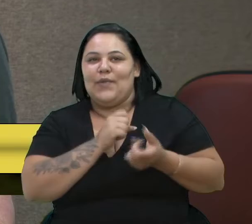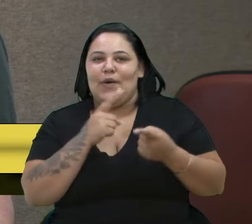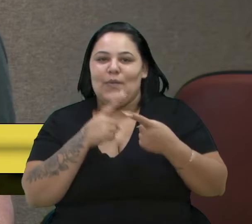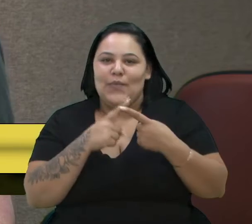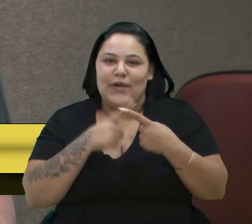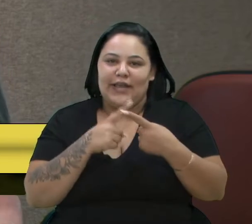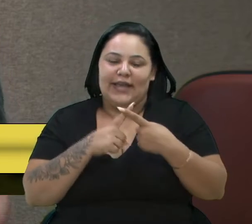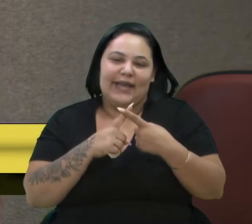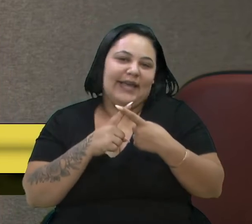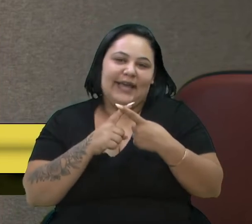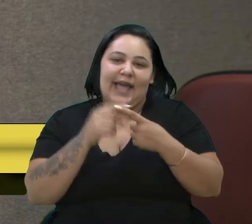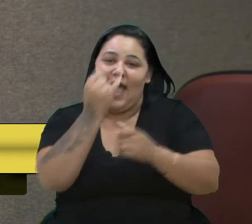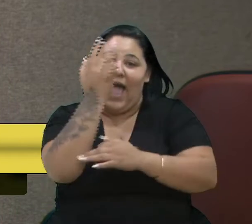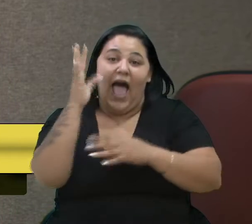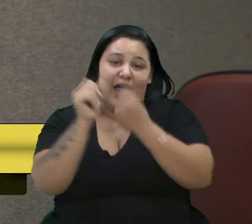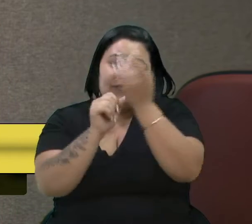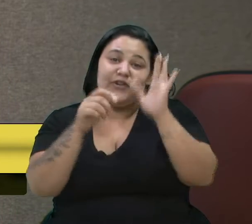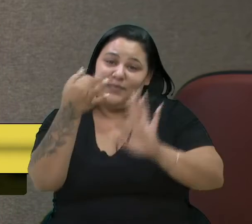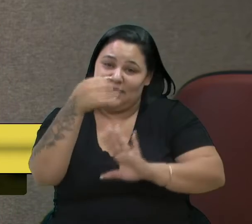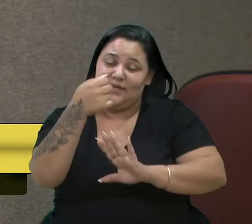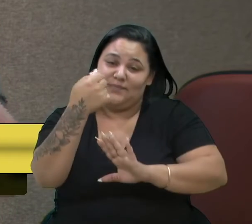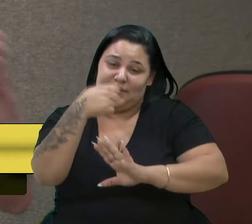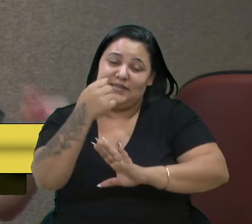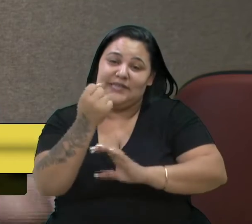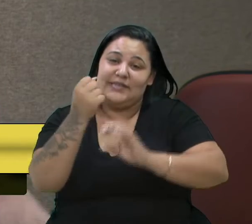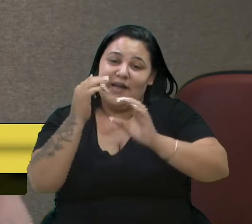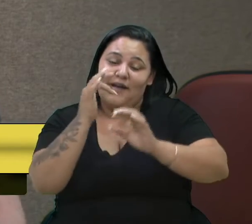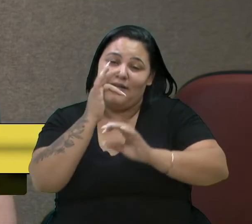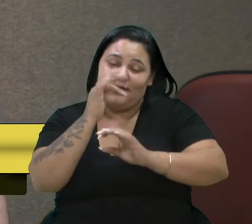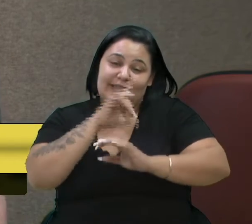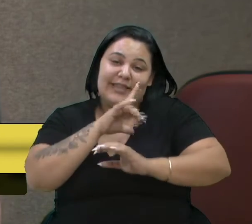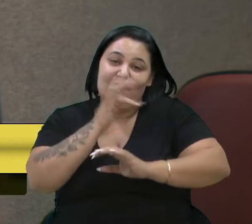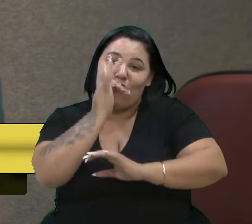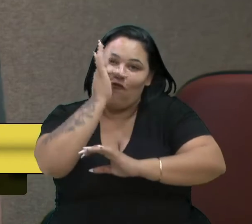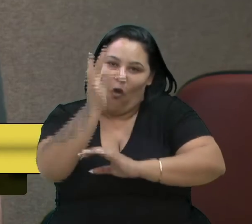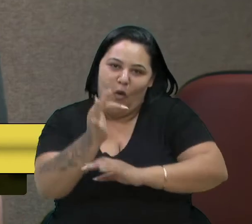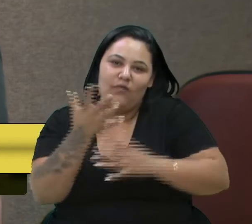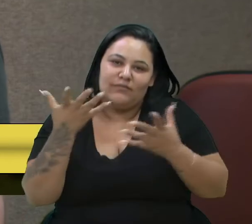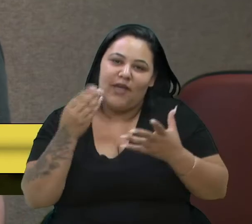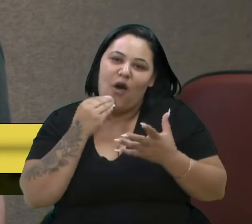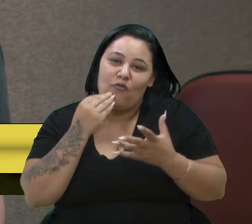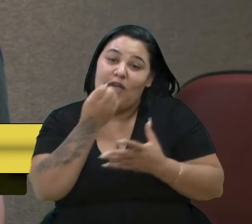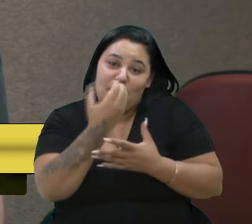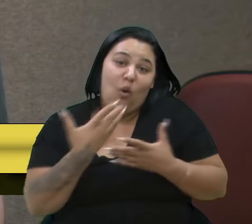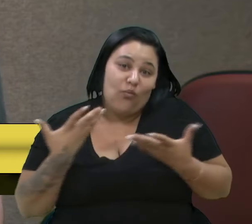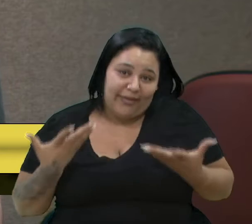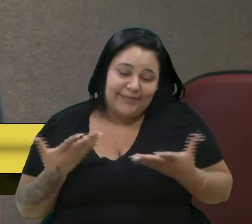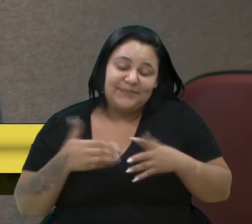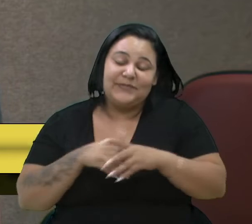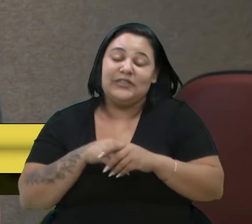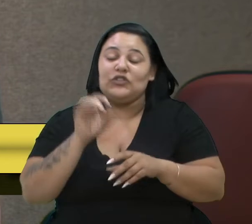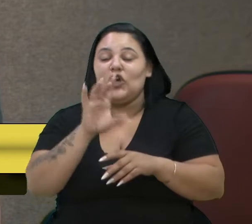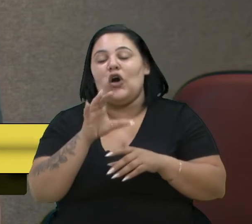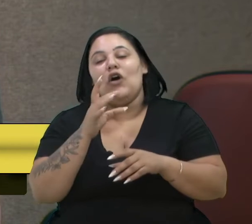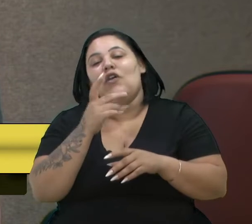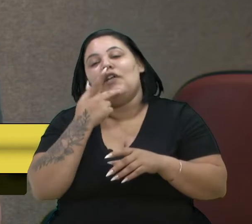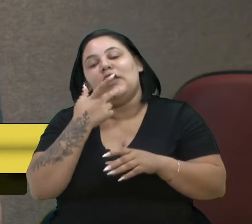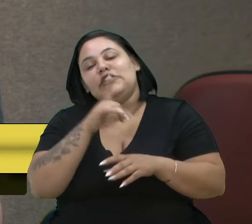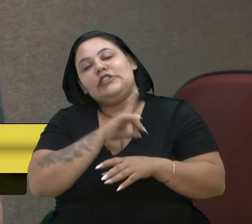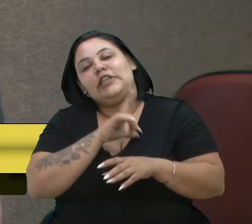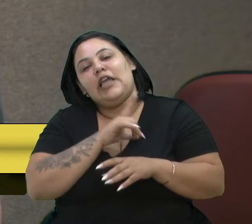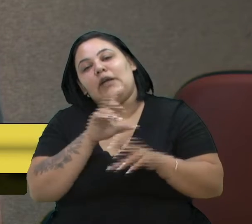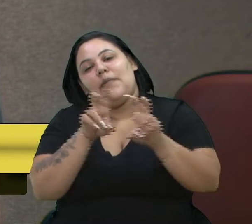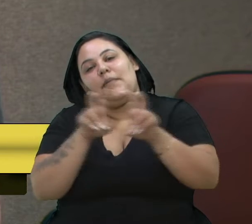pedrada, né? Então, está ótimo. Então, só explicando para a sociedade caixense que, ao ter uma bancada nova, a gente também pode